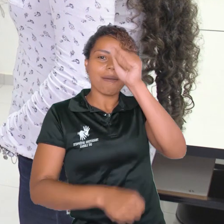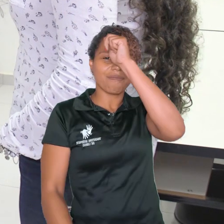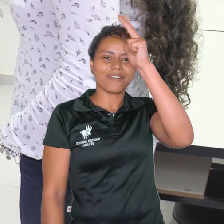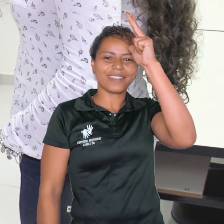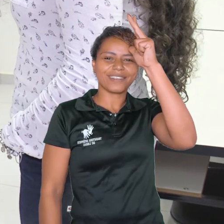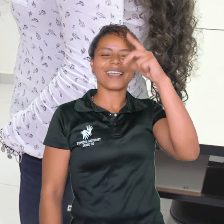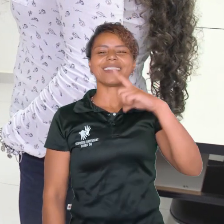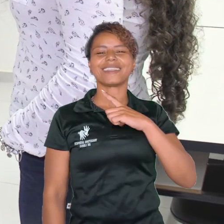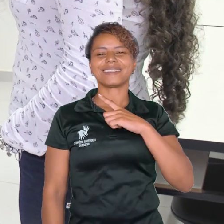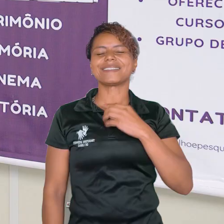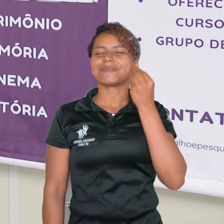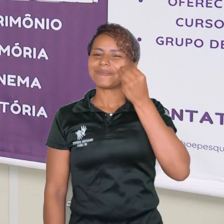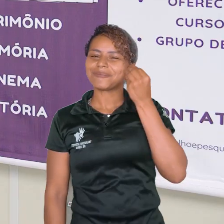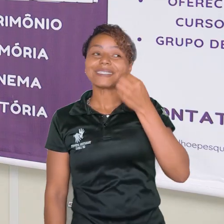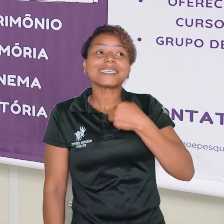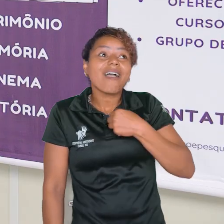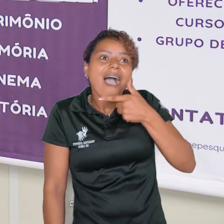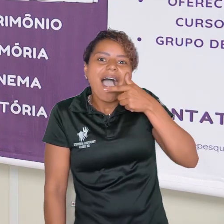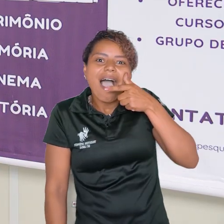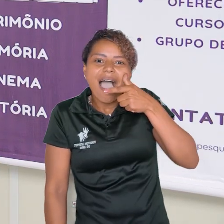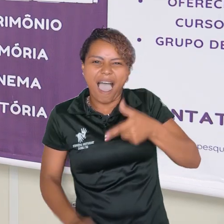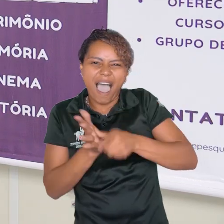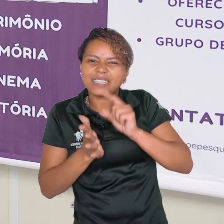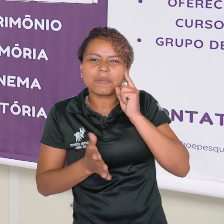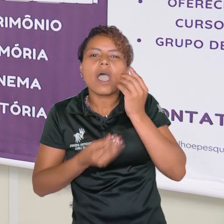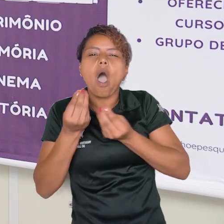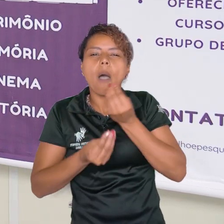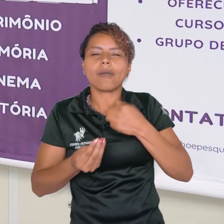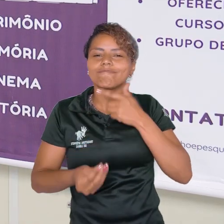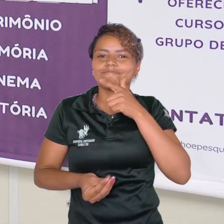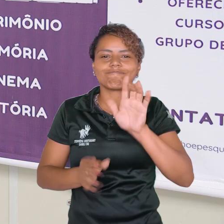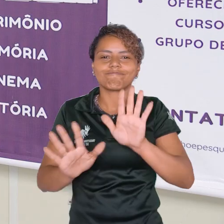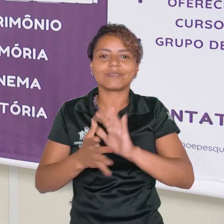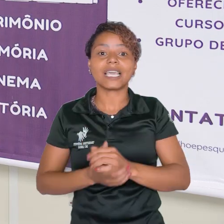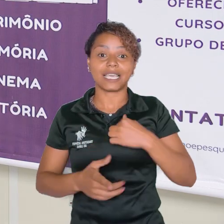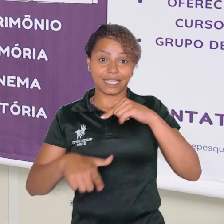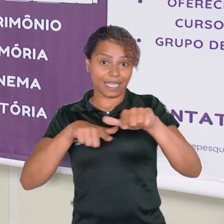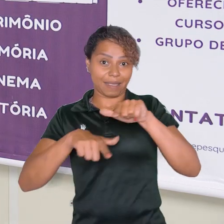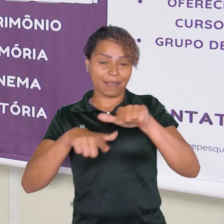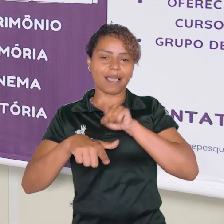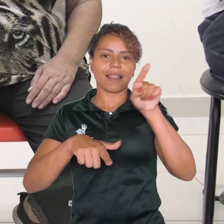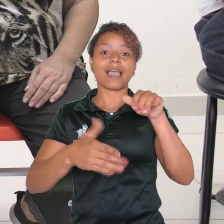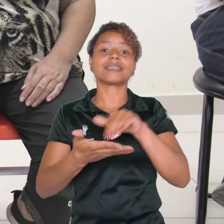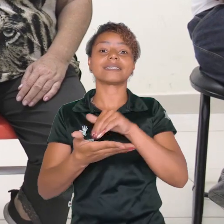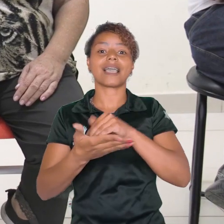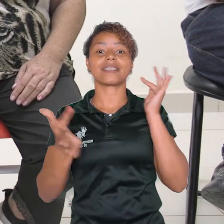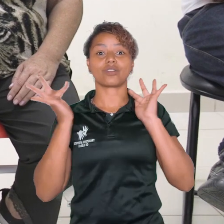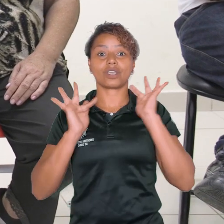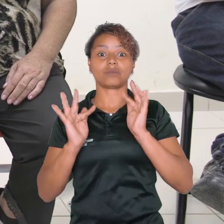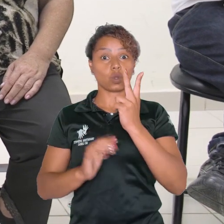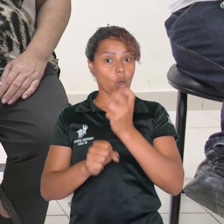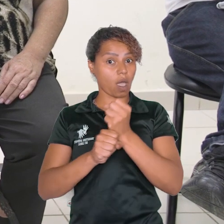E busquei fazer estágio na prefeitura para poder ter essa experiência que eu achei que eu nunca ia alcançar, na verdade, na minha vida profissional.